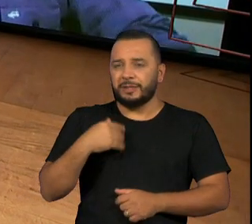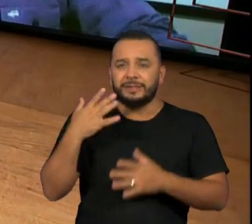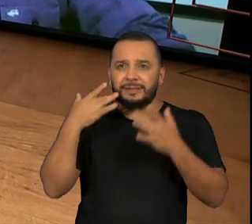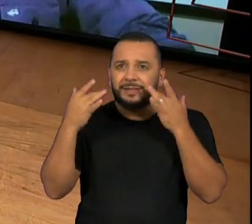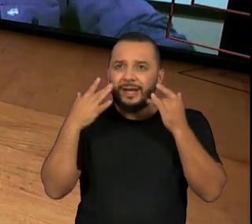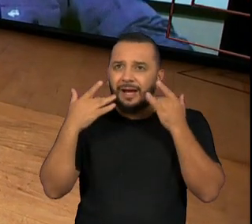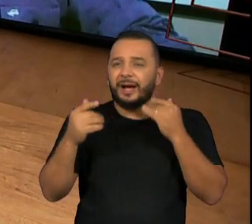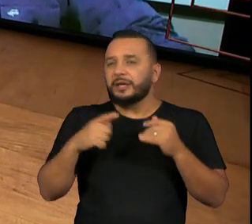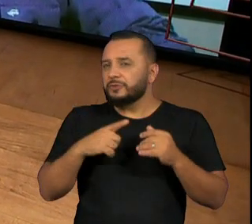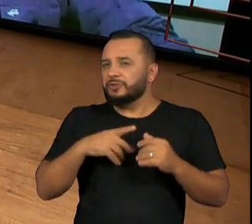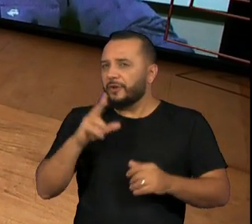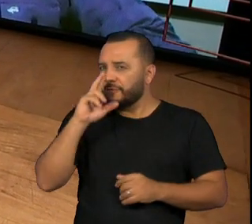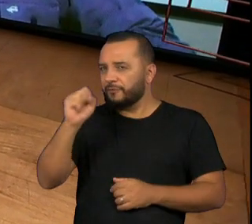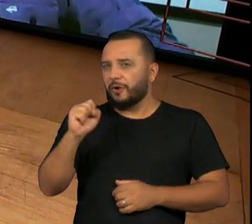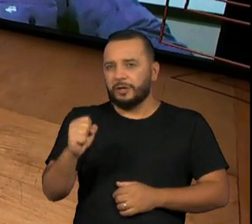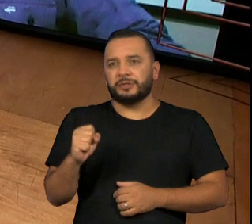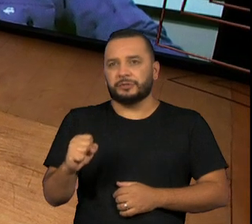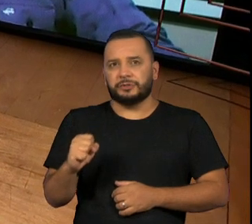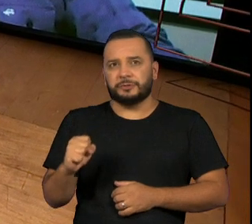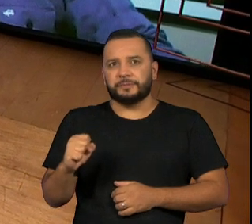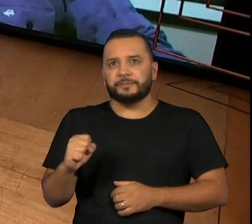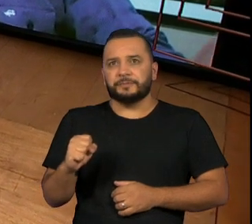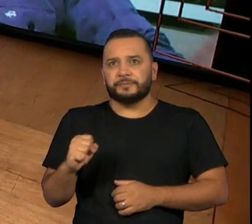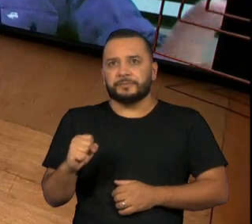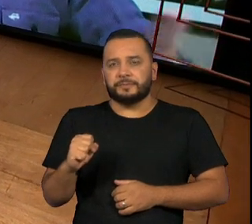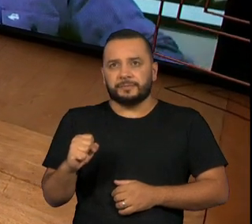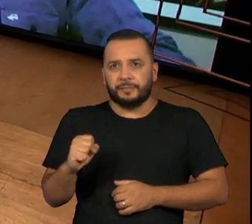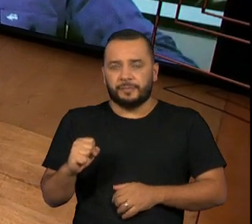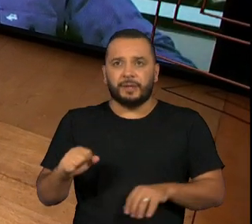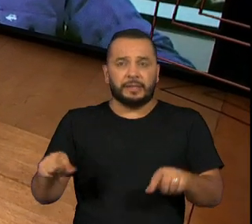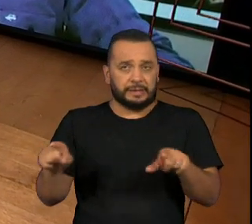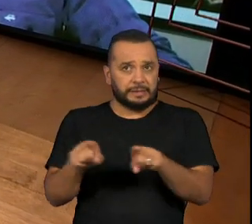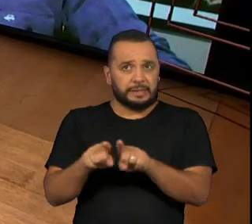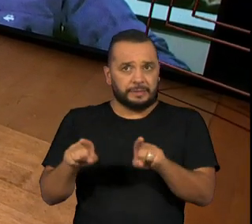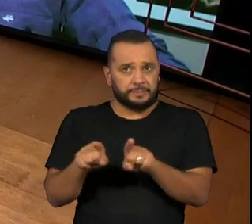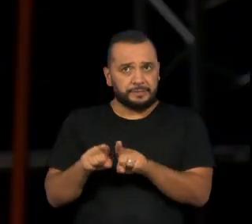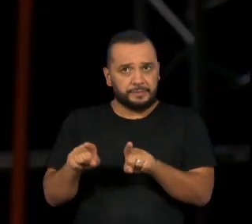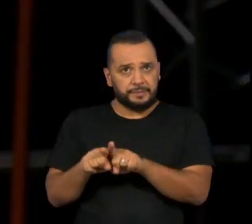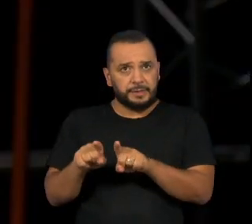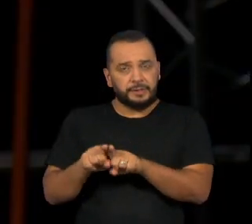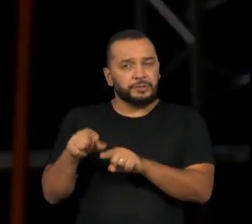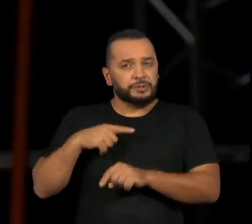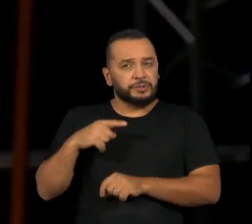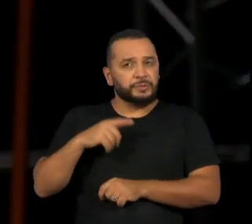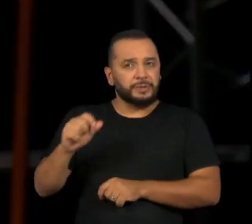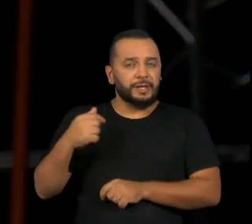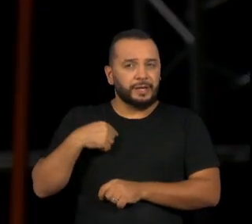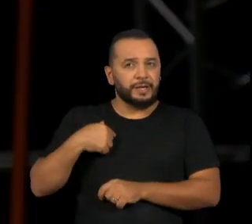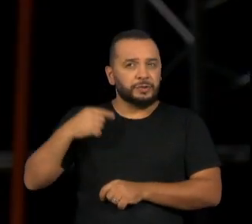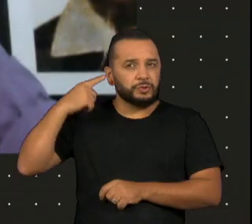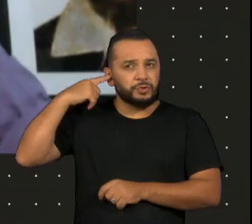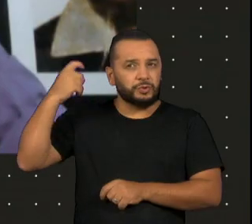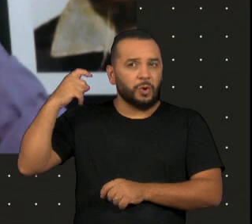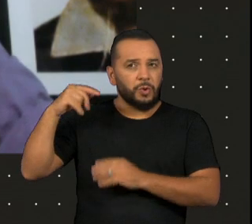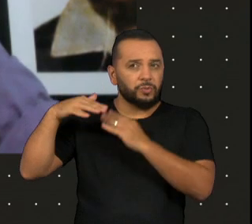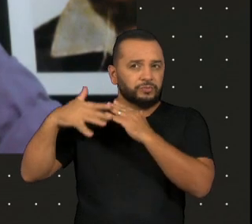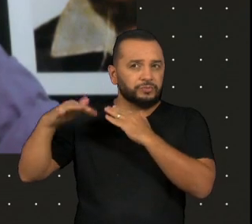espetáculo muito forte, ele falava, o Mário Mazetti que fazia o som, ele falava, Mário,